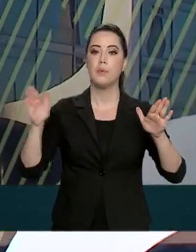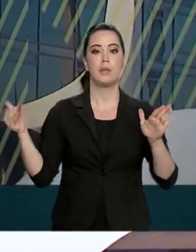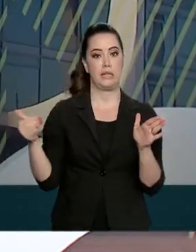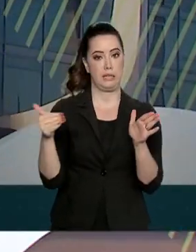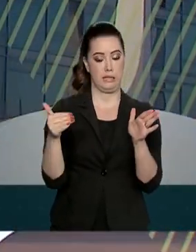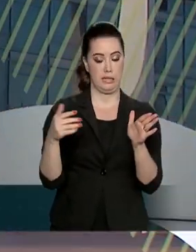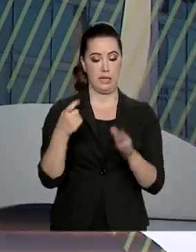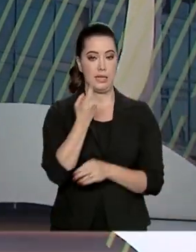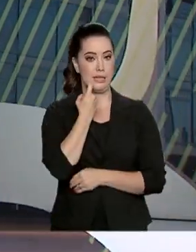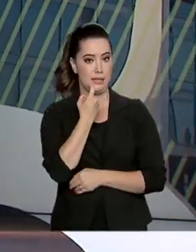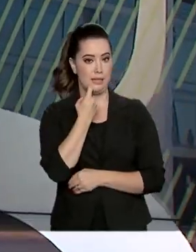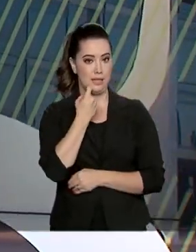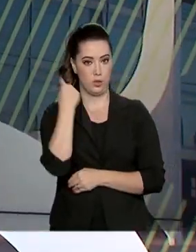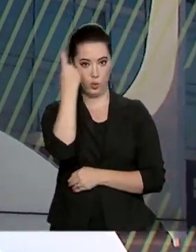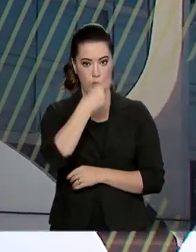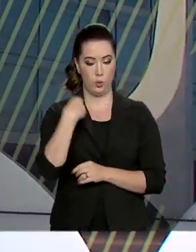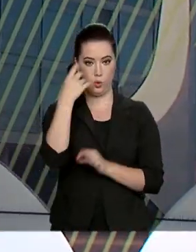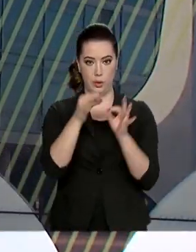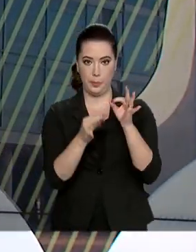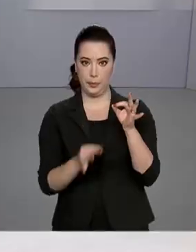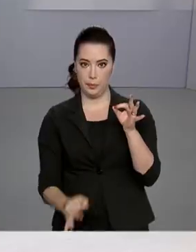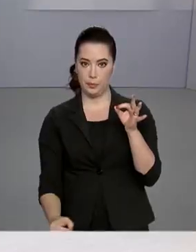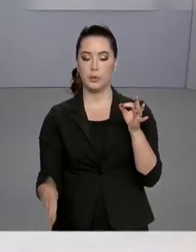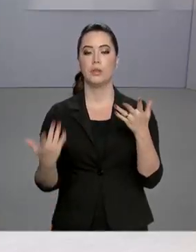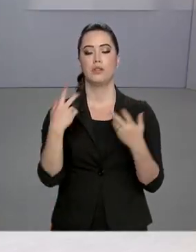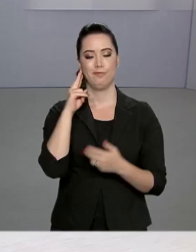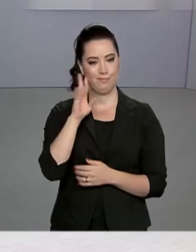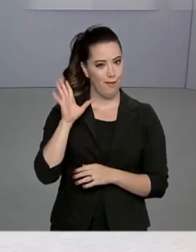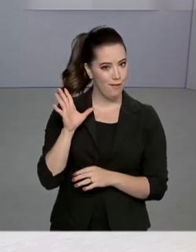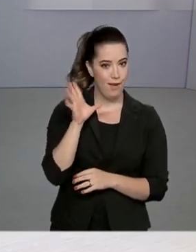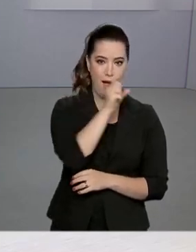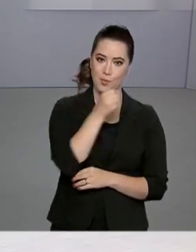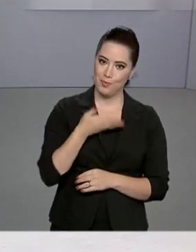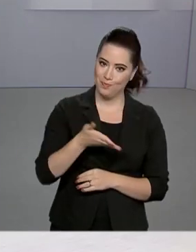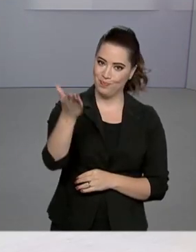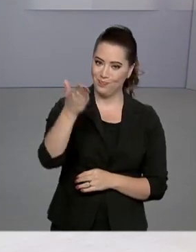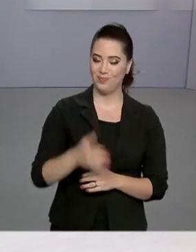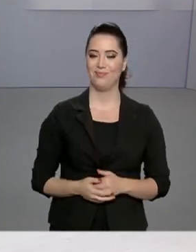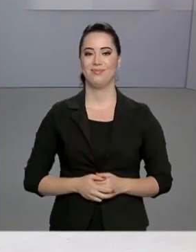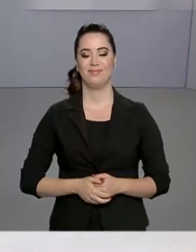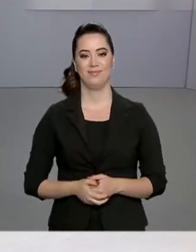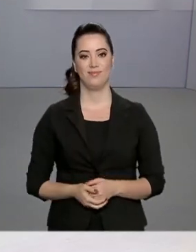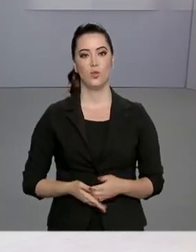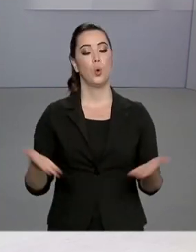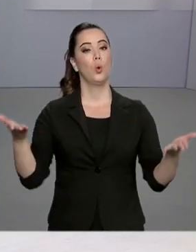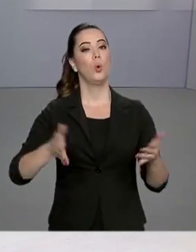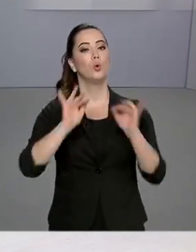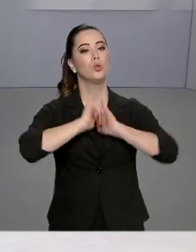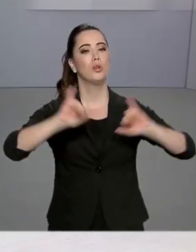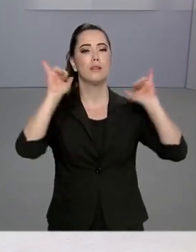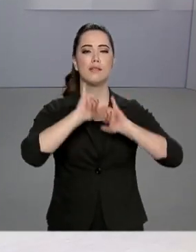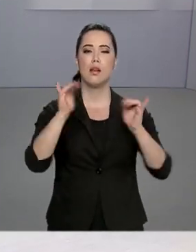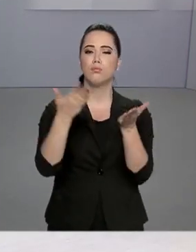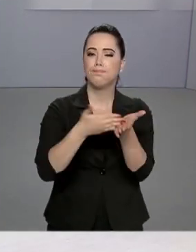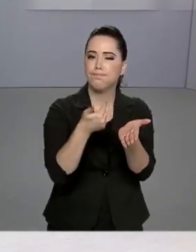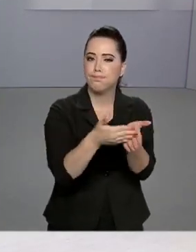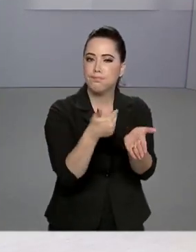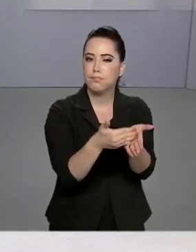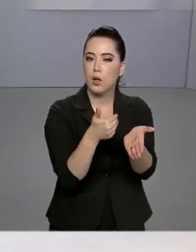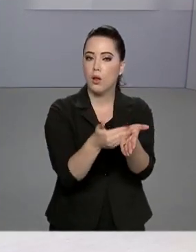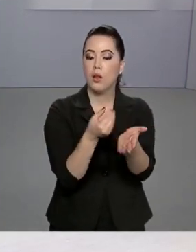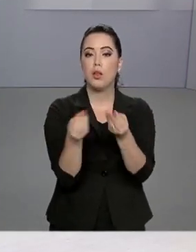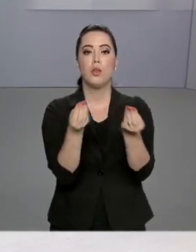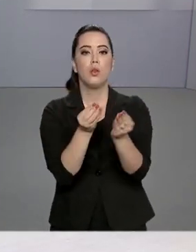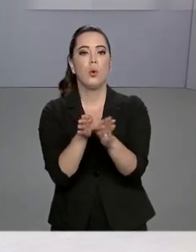estendido até sexta-feira. Corre lá! Foi lançada hoje uma cartilha que orienta profissionais e cidadãos sobre os